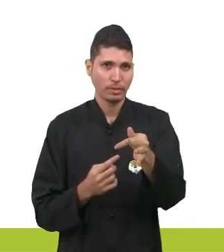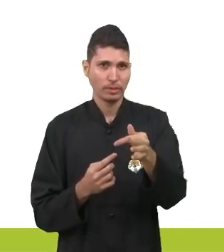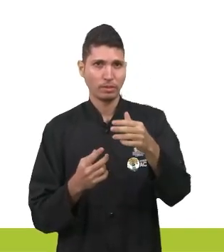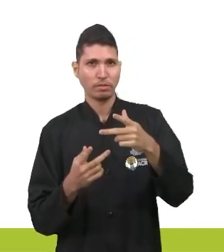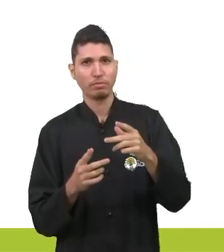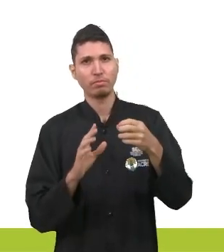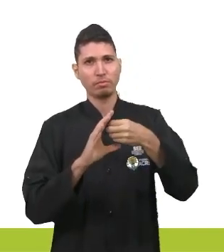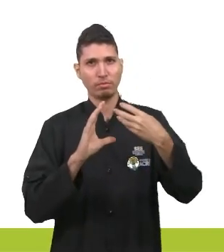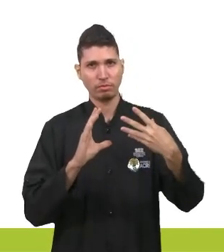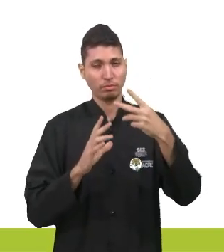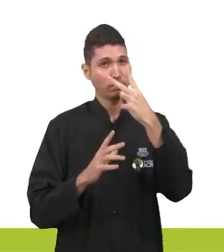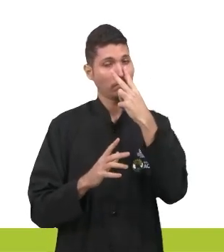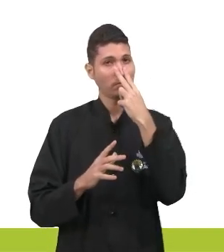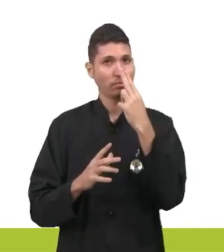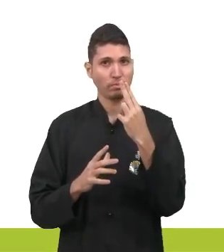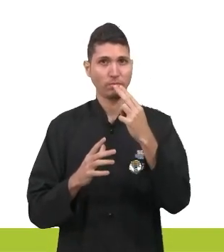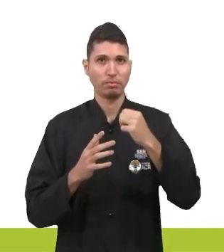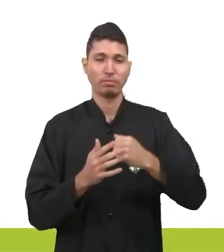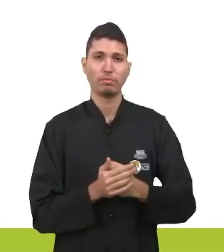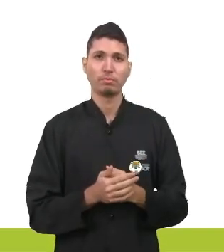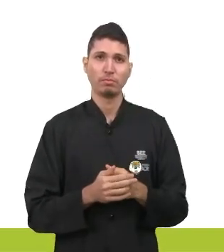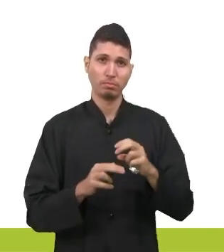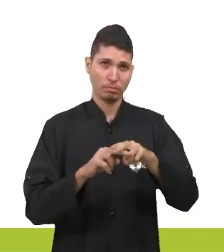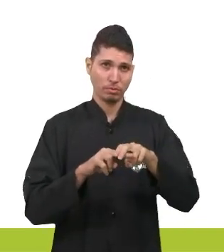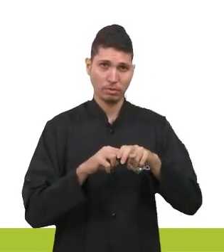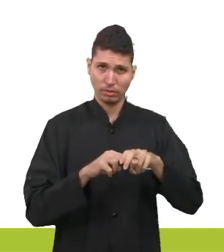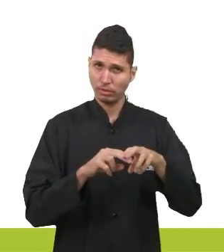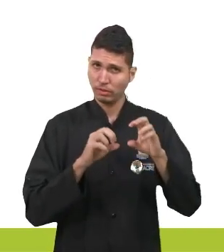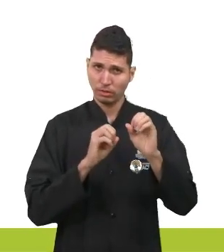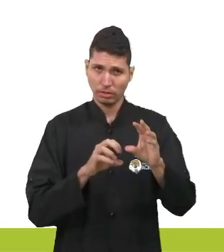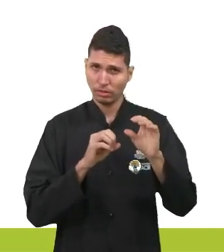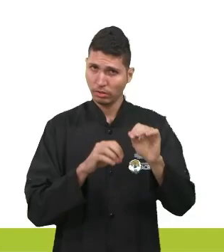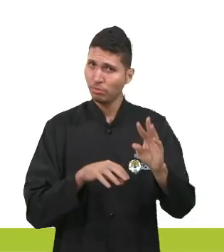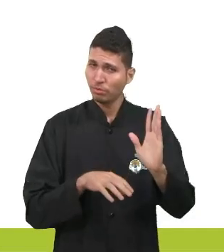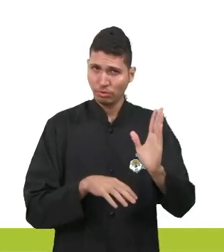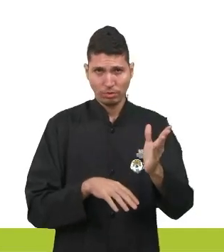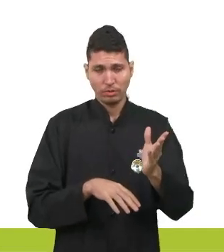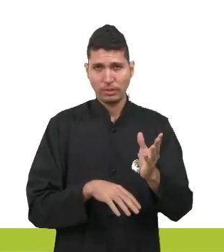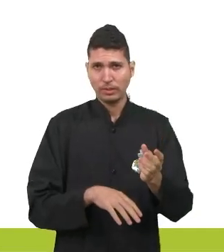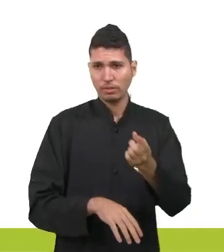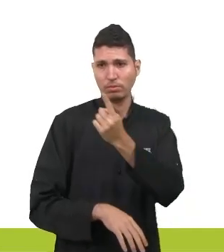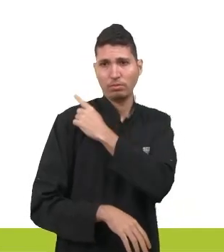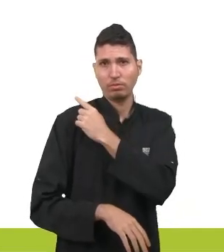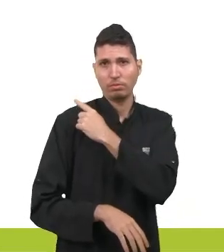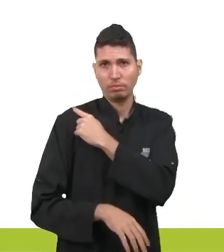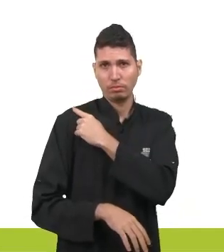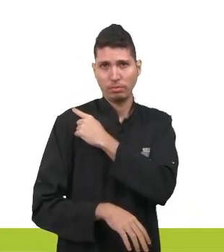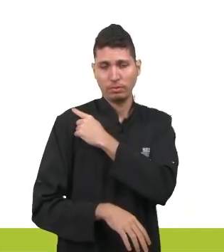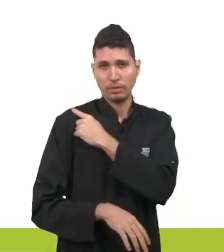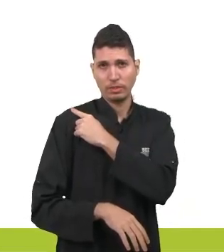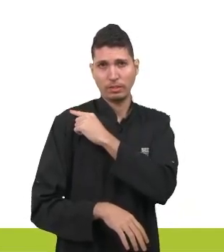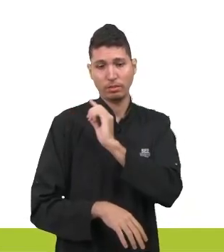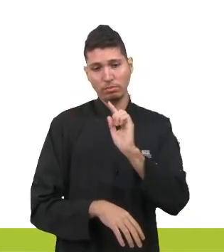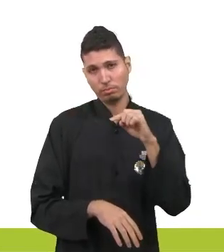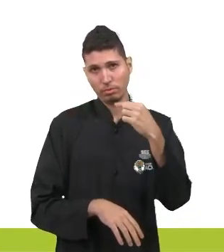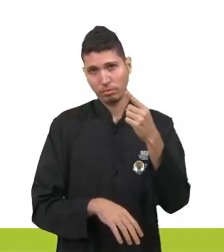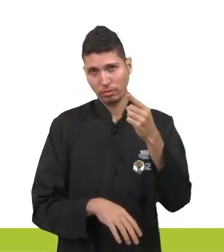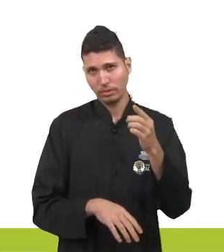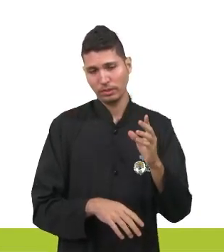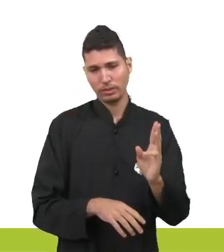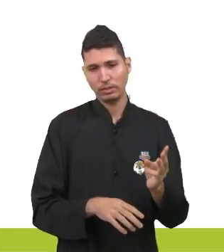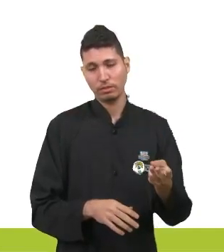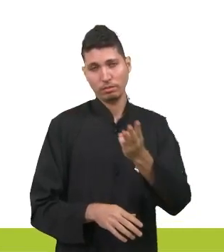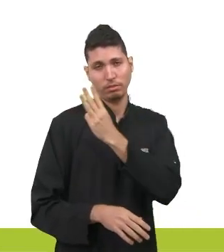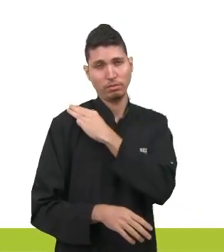começa a trabalhar com o projeto de vida na primeira série do Ensino Médio, para que quando vocês cheguem à terceira série do Ensino Médio, vocês já